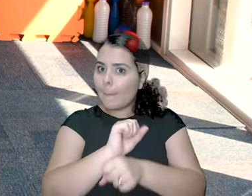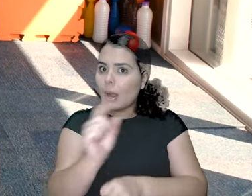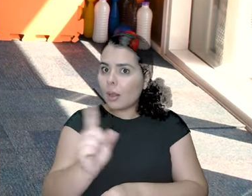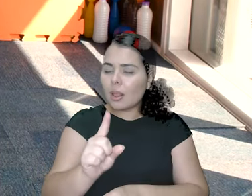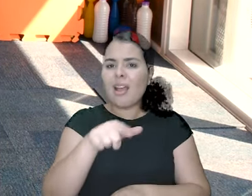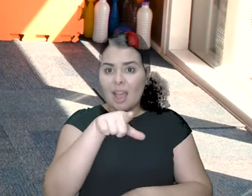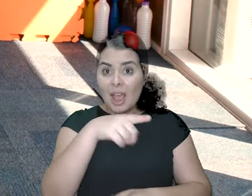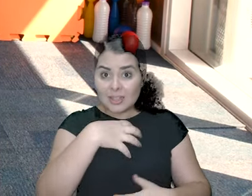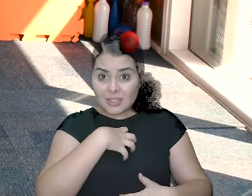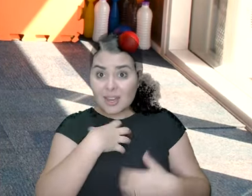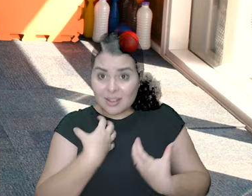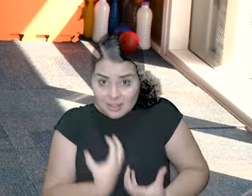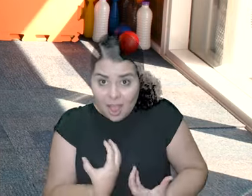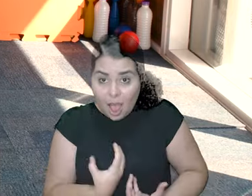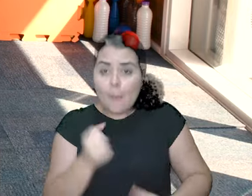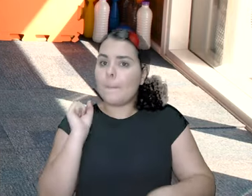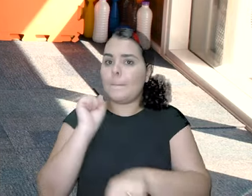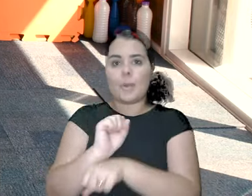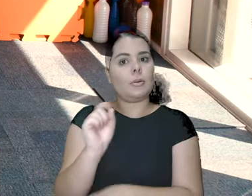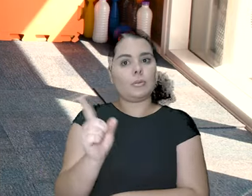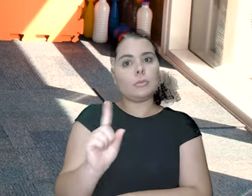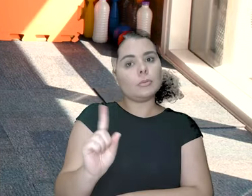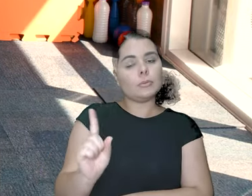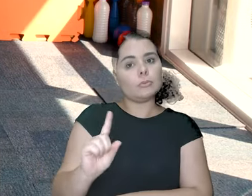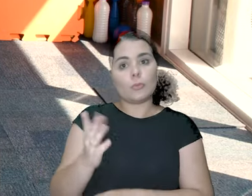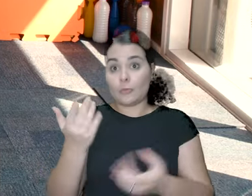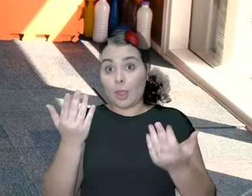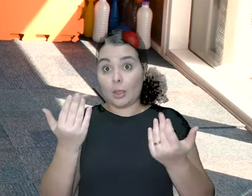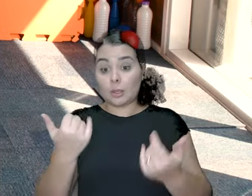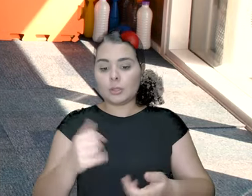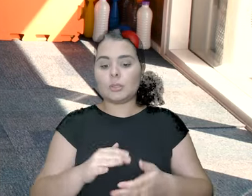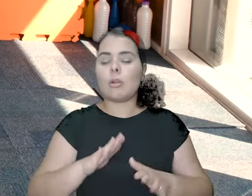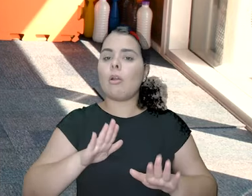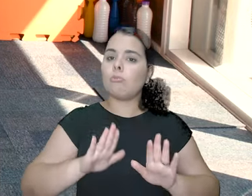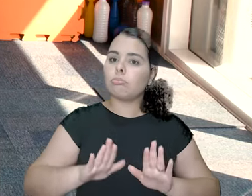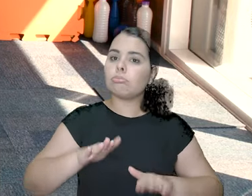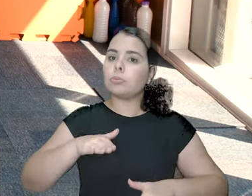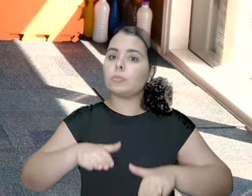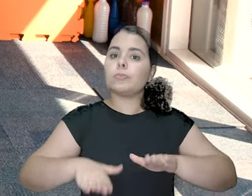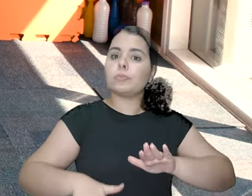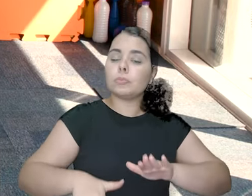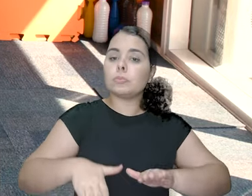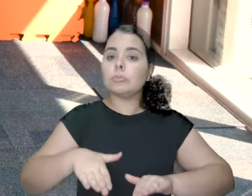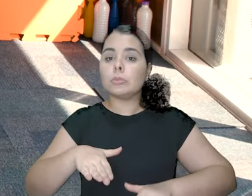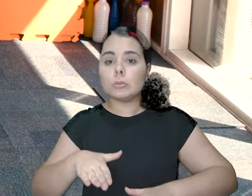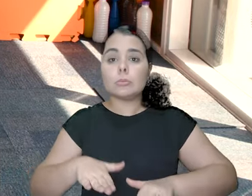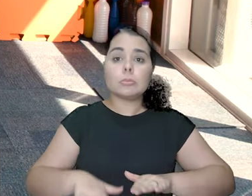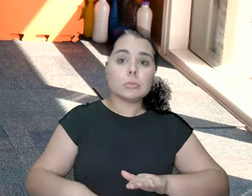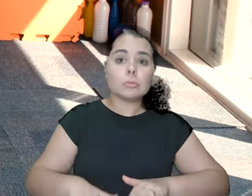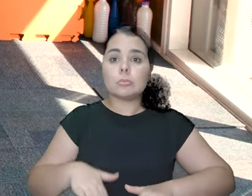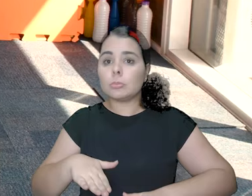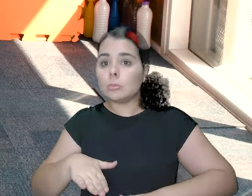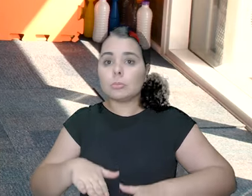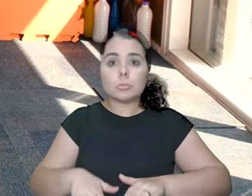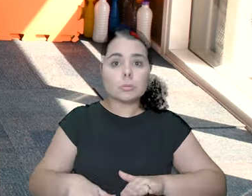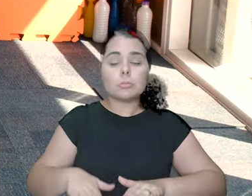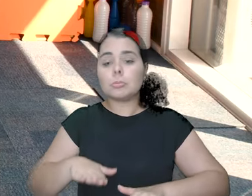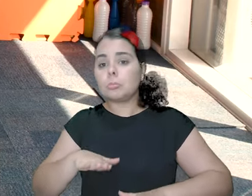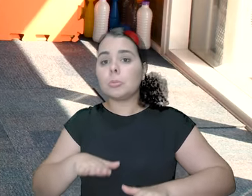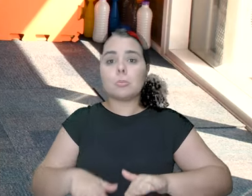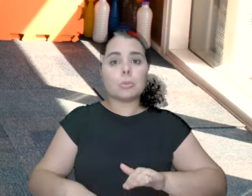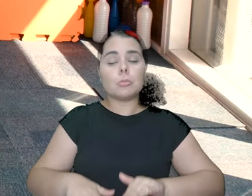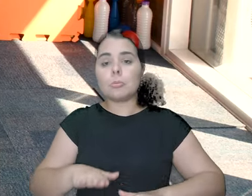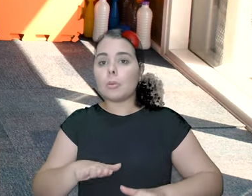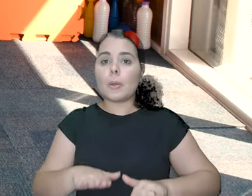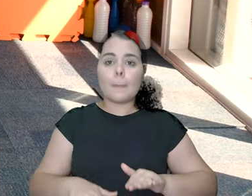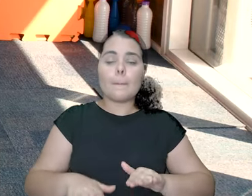Não me deixe. Olha aqui que cansei. Não para. Faz aqui, devagarzinho. Só tirando o